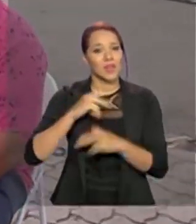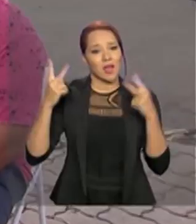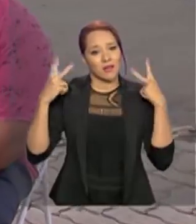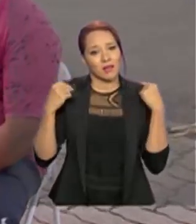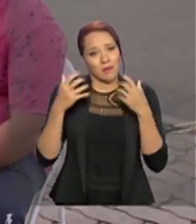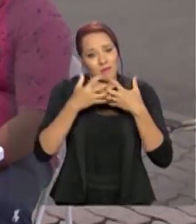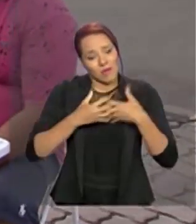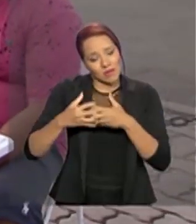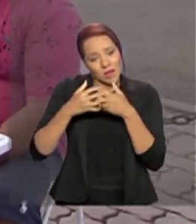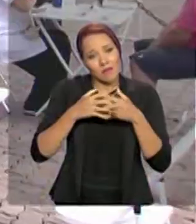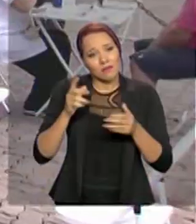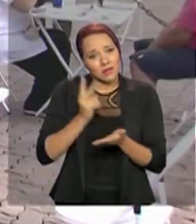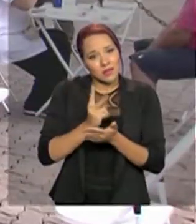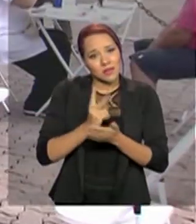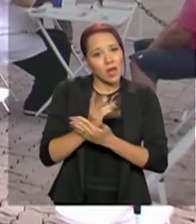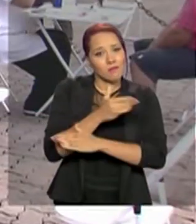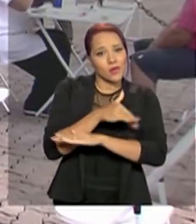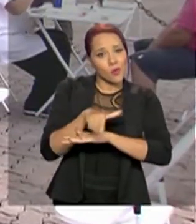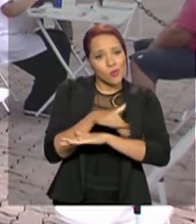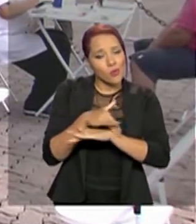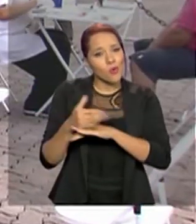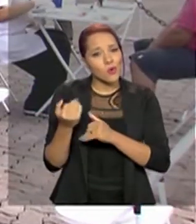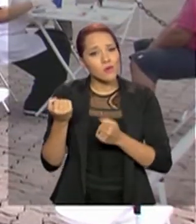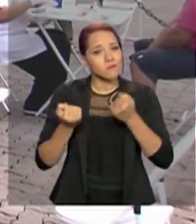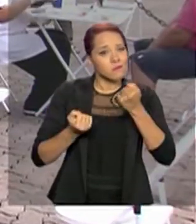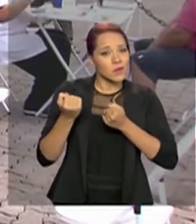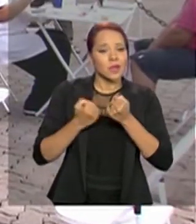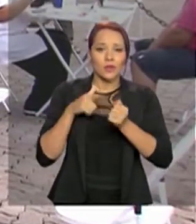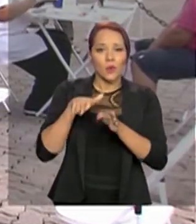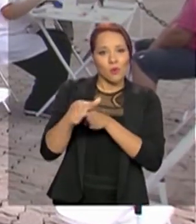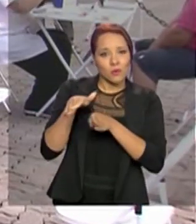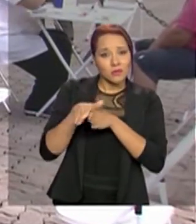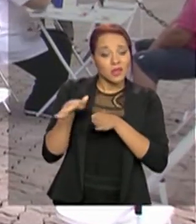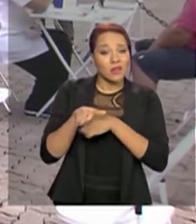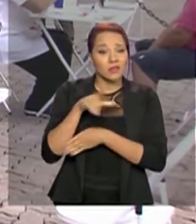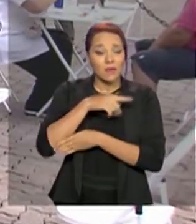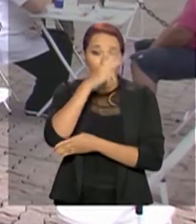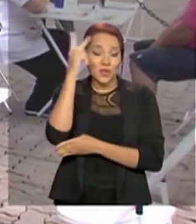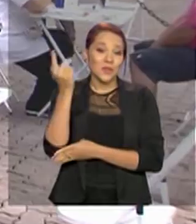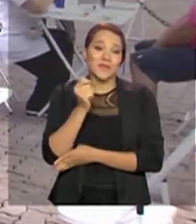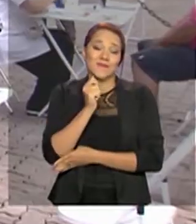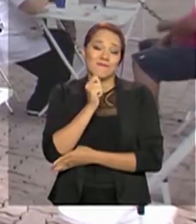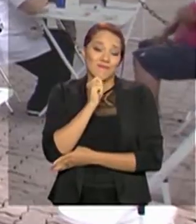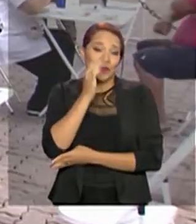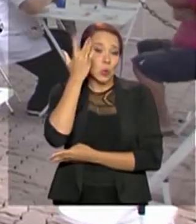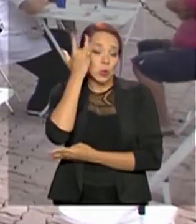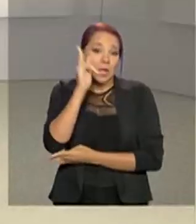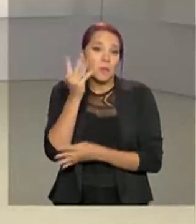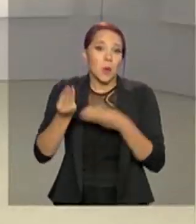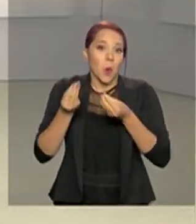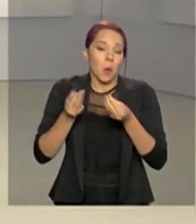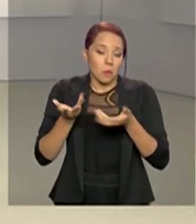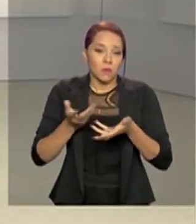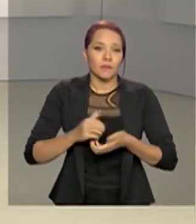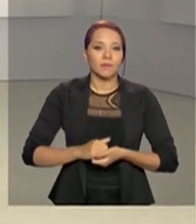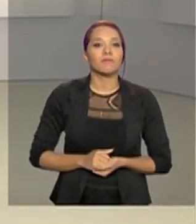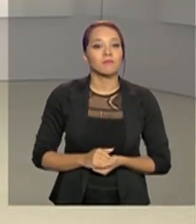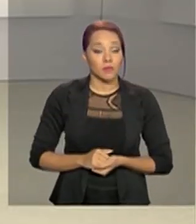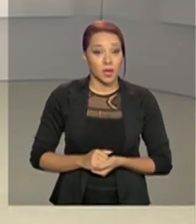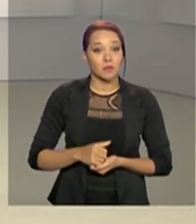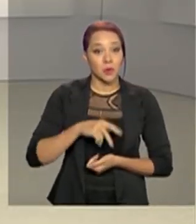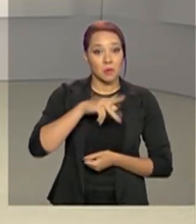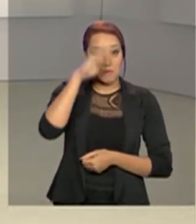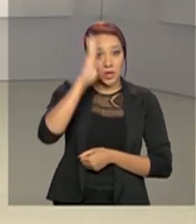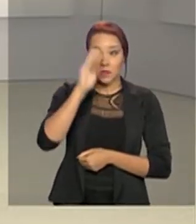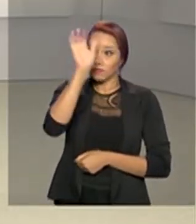estradas. E dá uma orientação para o povo. Tem alguns que não sabem bem certo como agir, né? E por todo